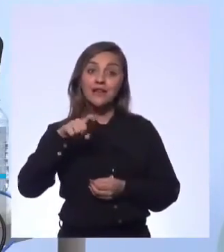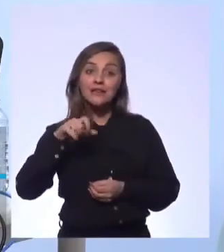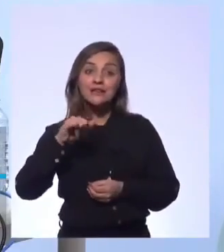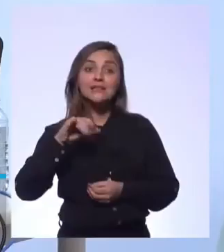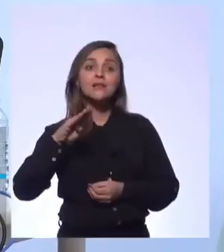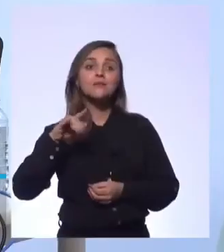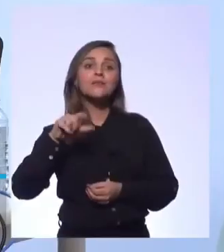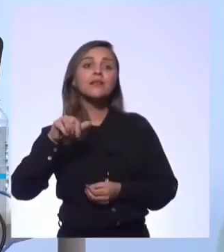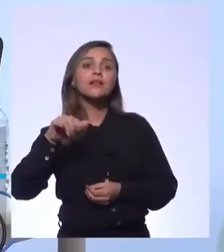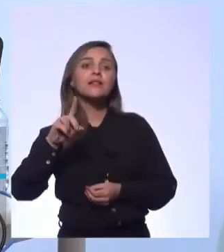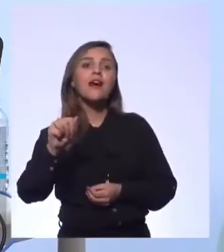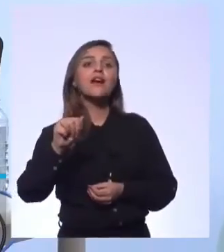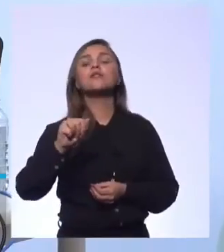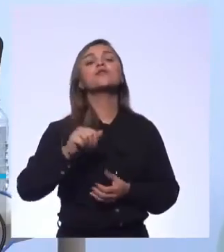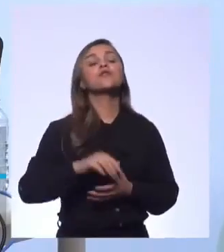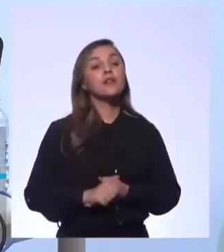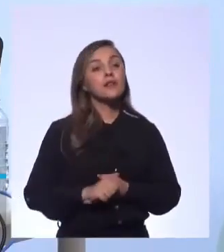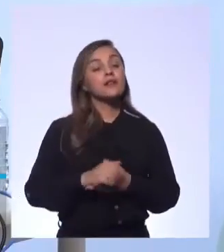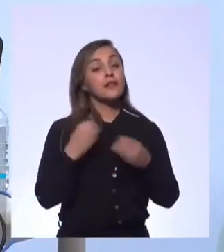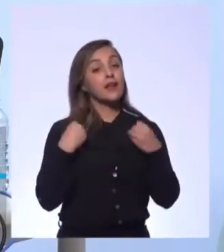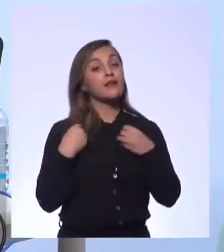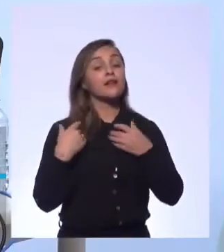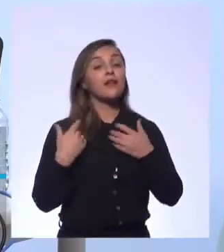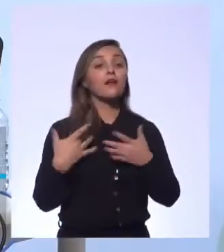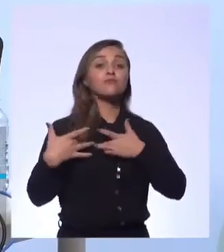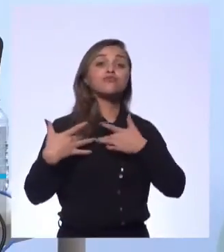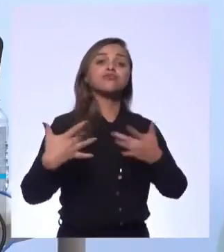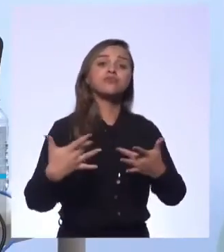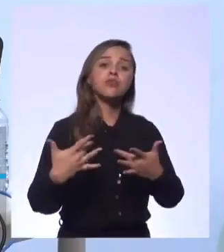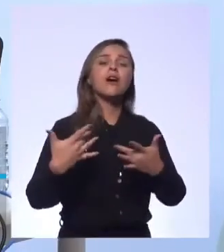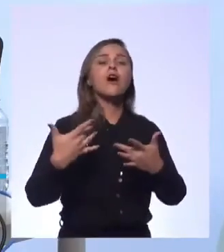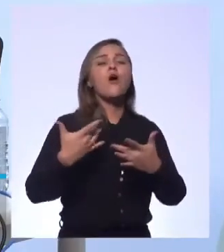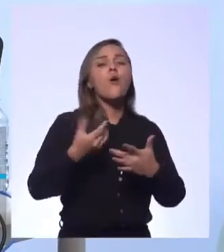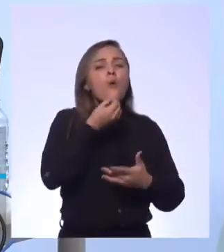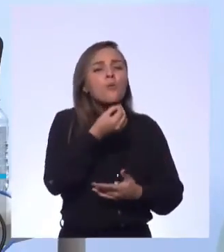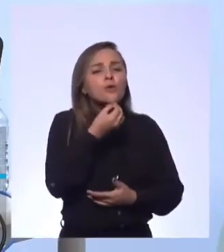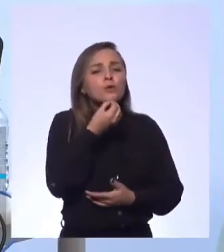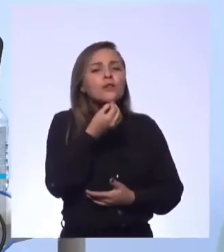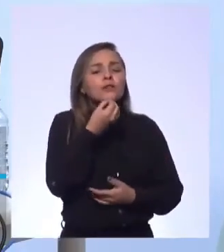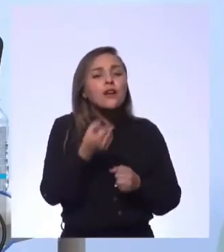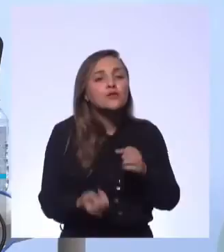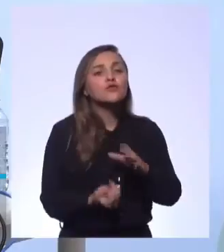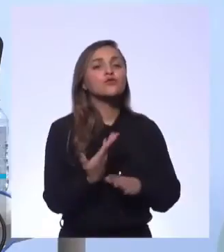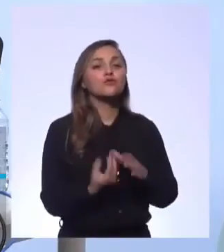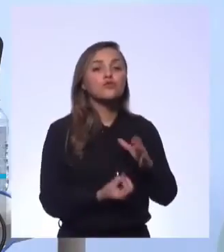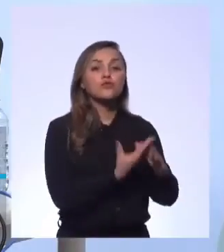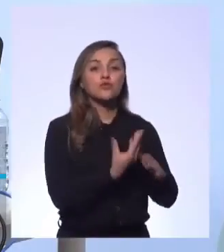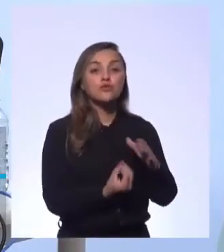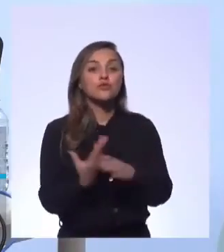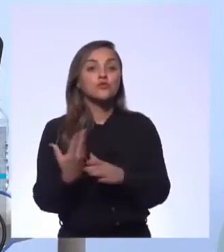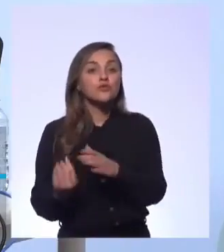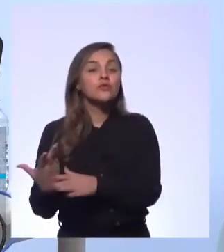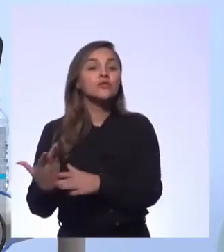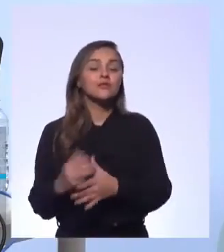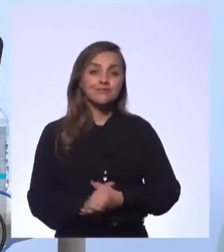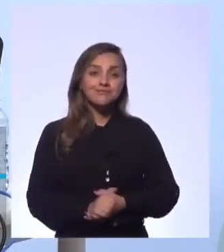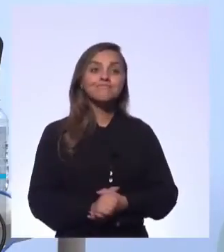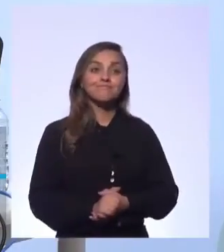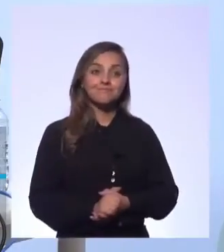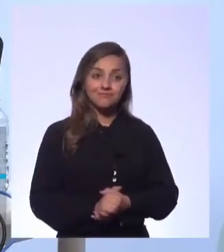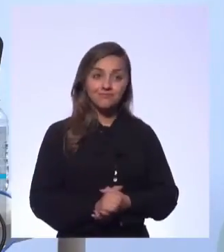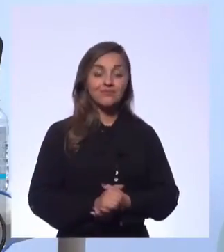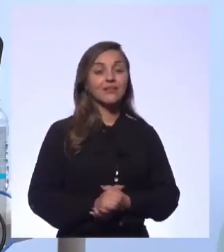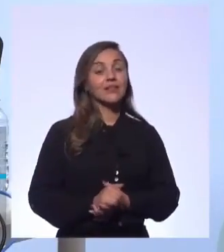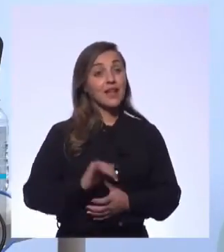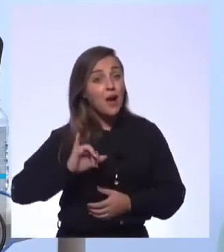acontecem nos diferentes cenários. Porque, sobre elas, muitas oportunidades e muita chance de inovar, elas vão aparecer. E